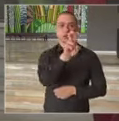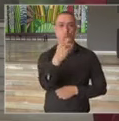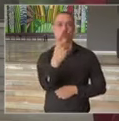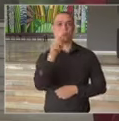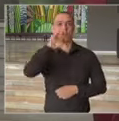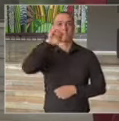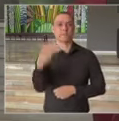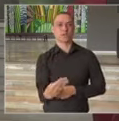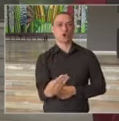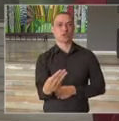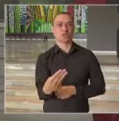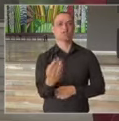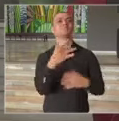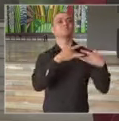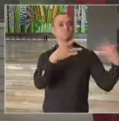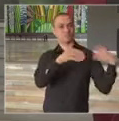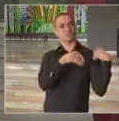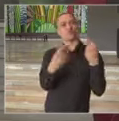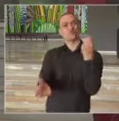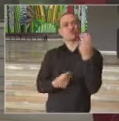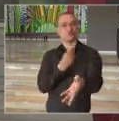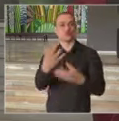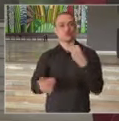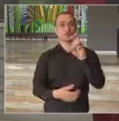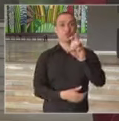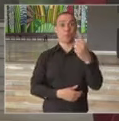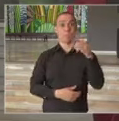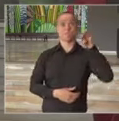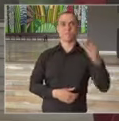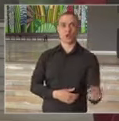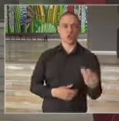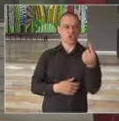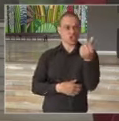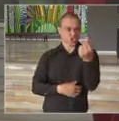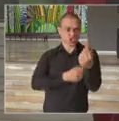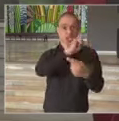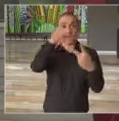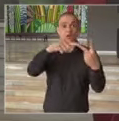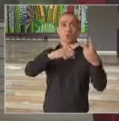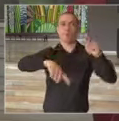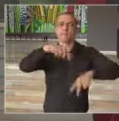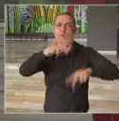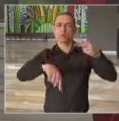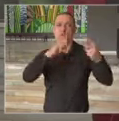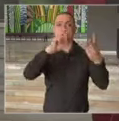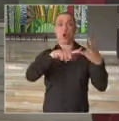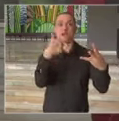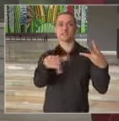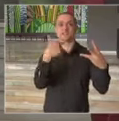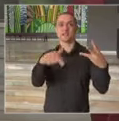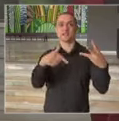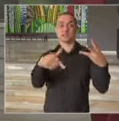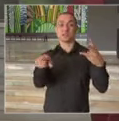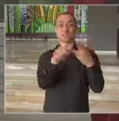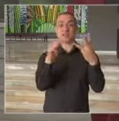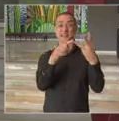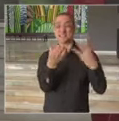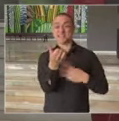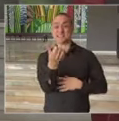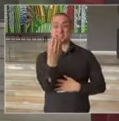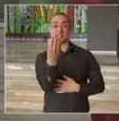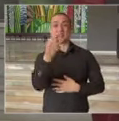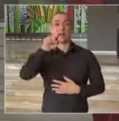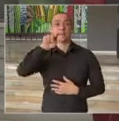em novas doações, em recursos, produtos e serviços, inclusive 60 mil